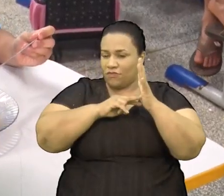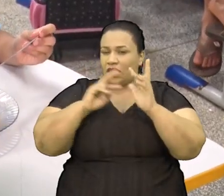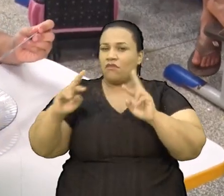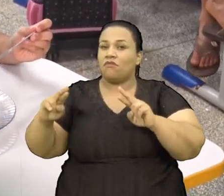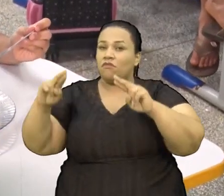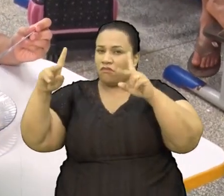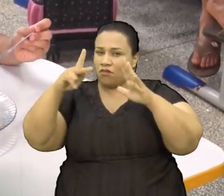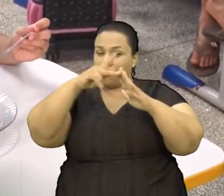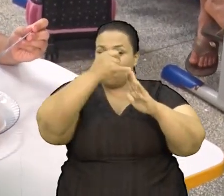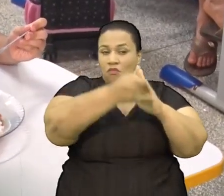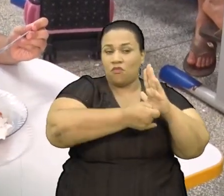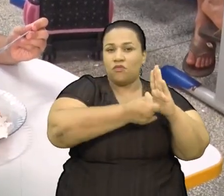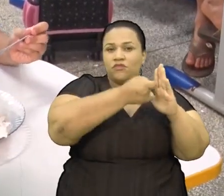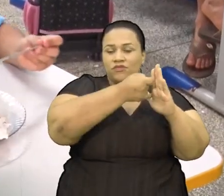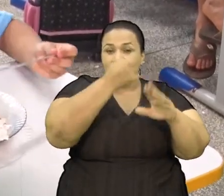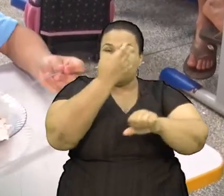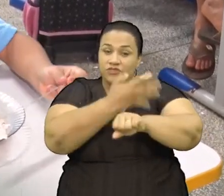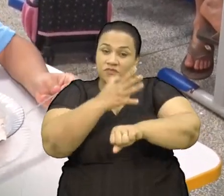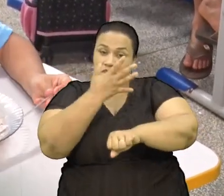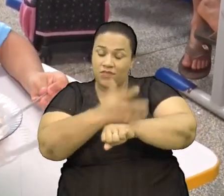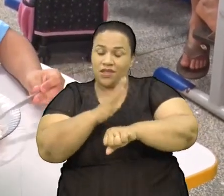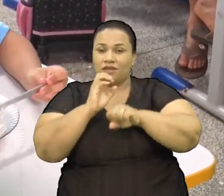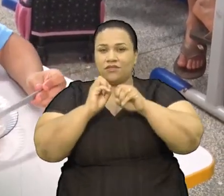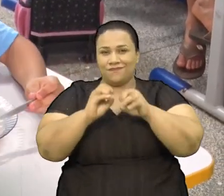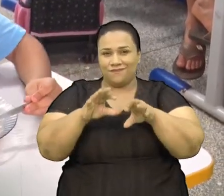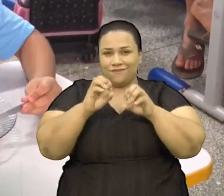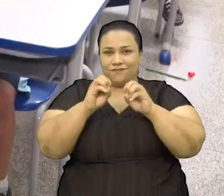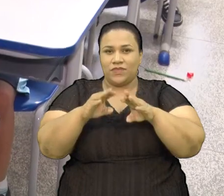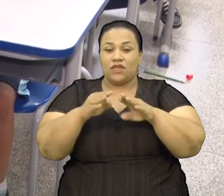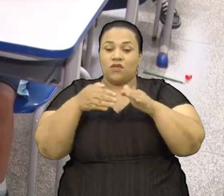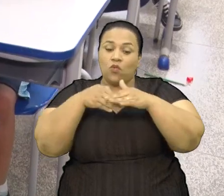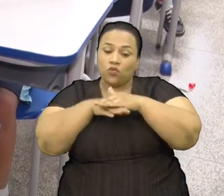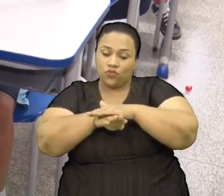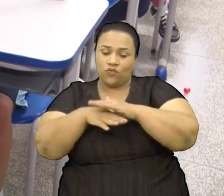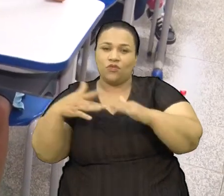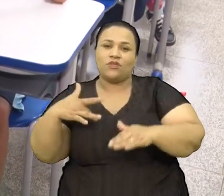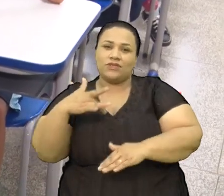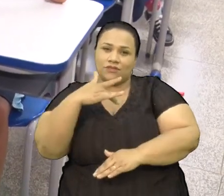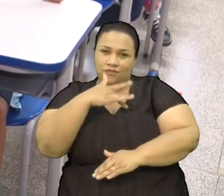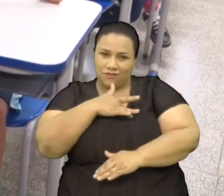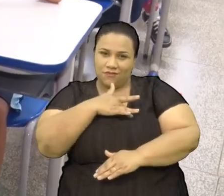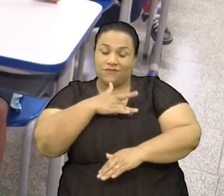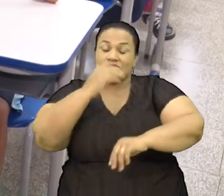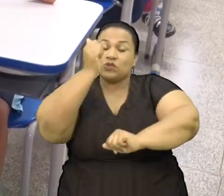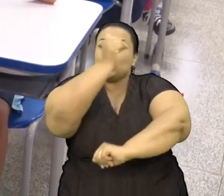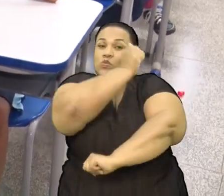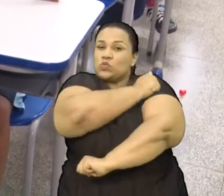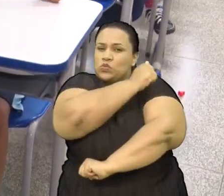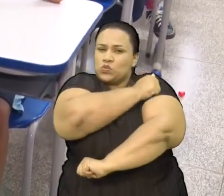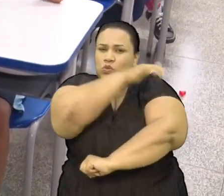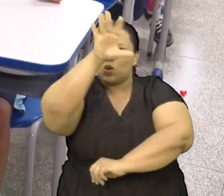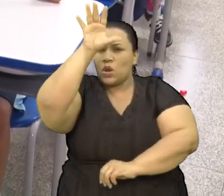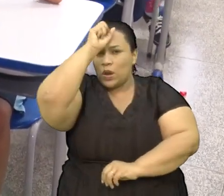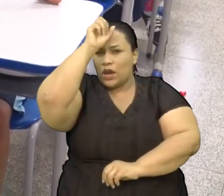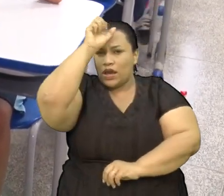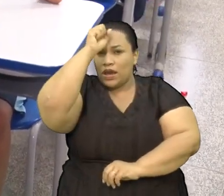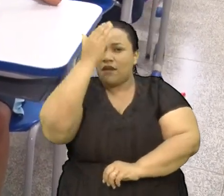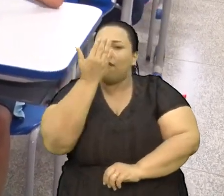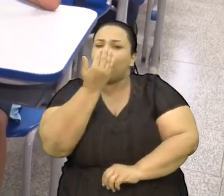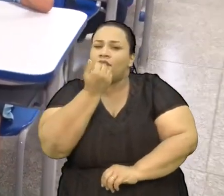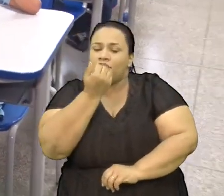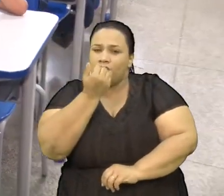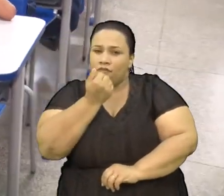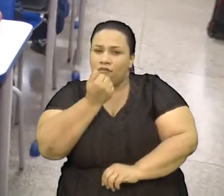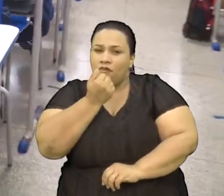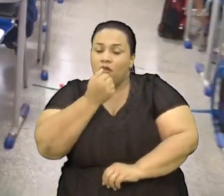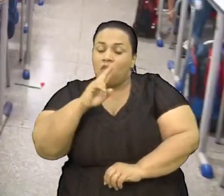Trata-se de um projeto De práticas educacionais Para hábitos saudáveis Os alunos Aprendem a